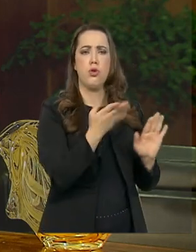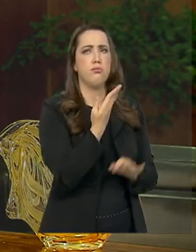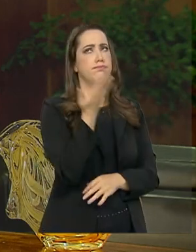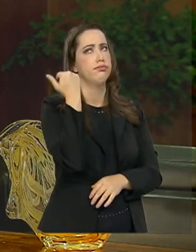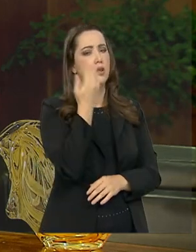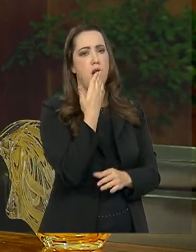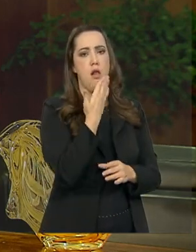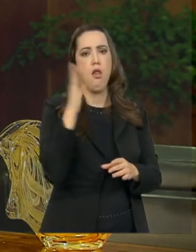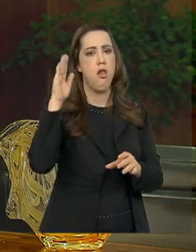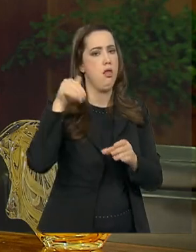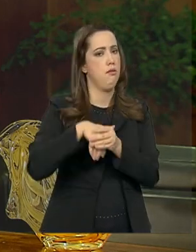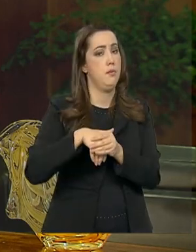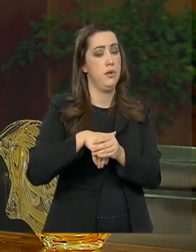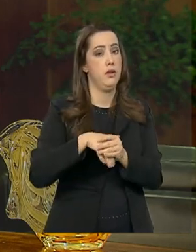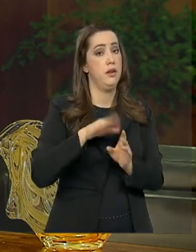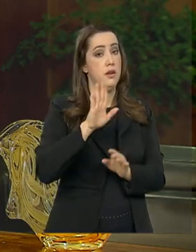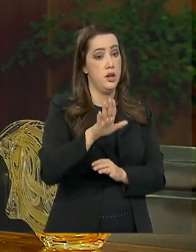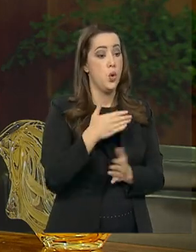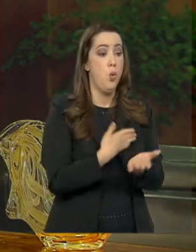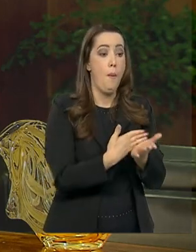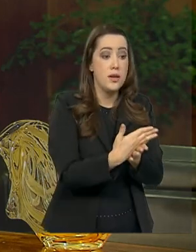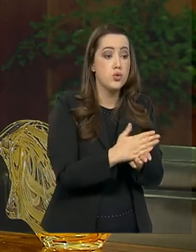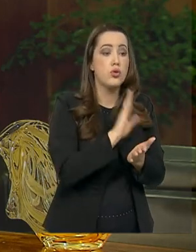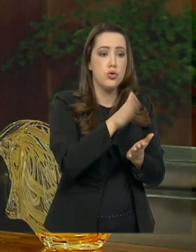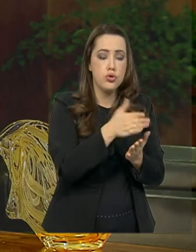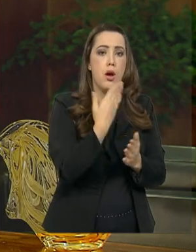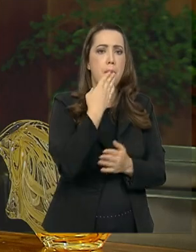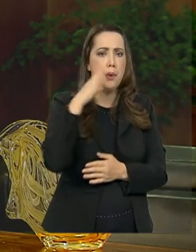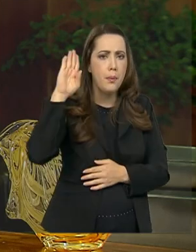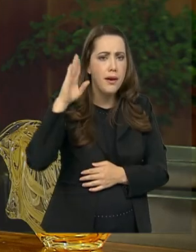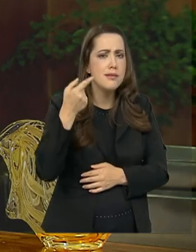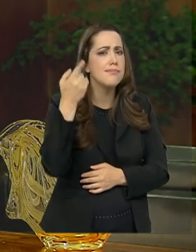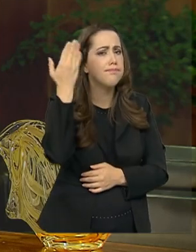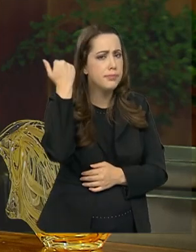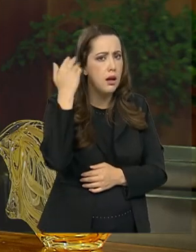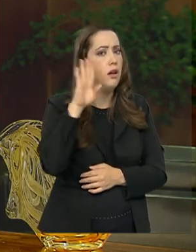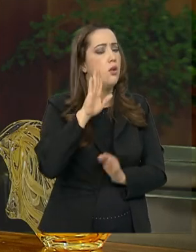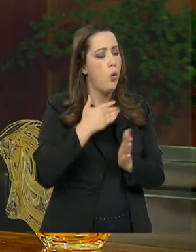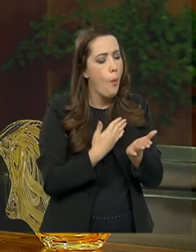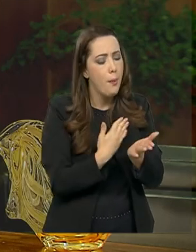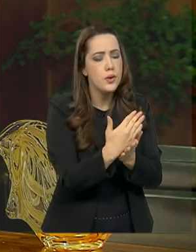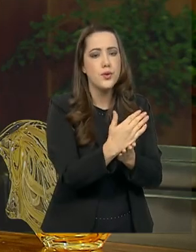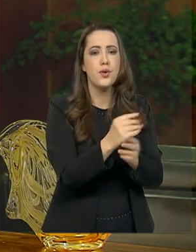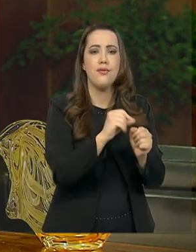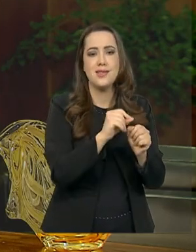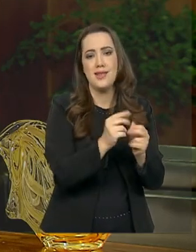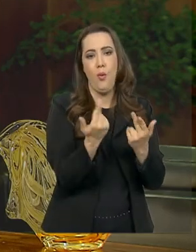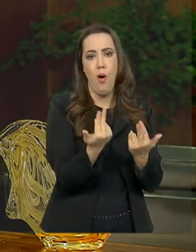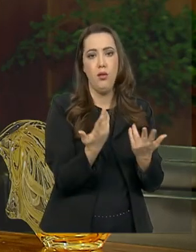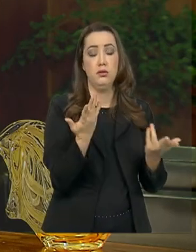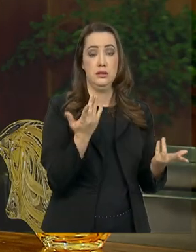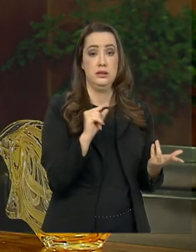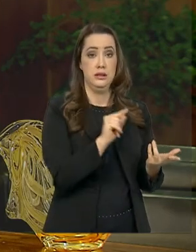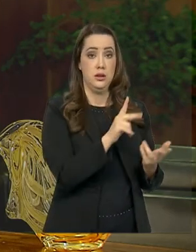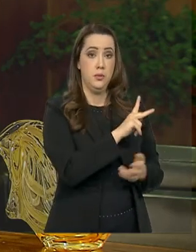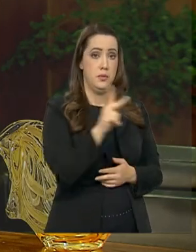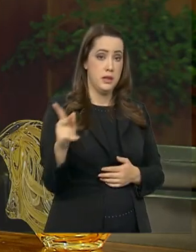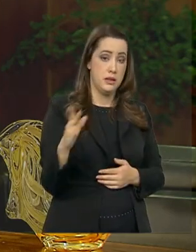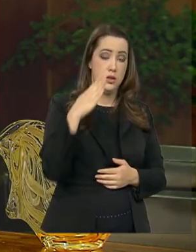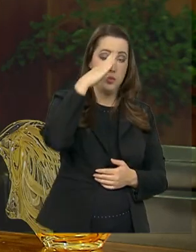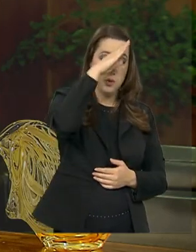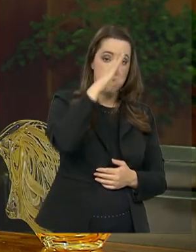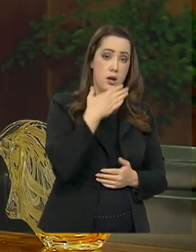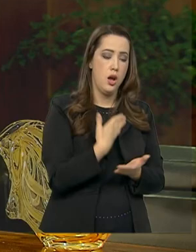governar, fez o que ele tinha prometido. Houve um processo natural de adaptação. O presidente manteve a posição dele